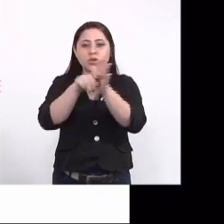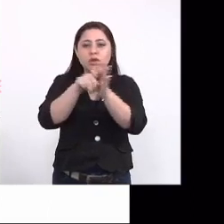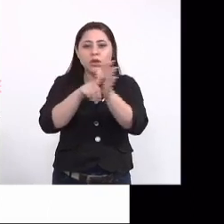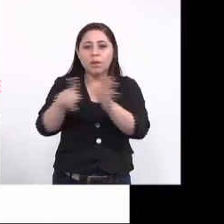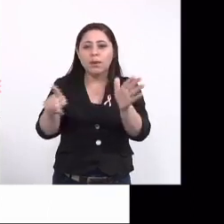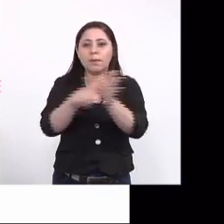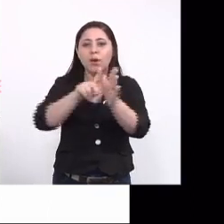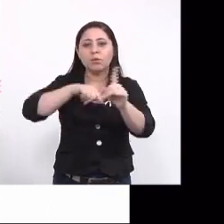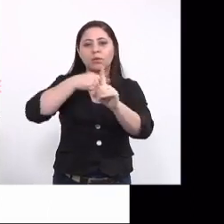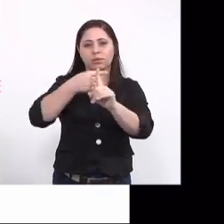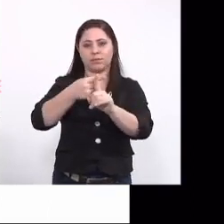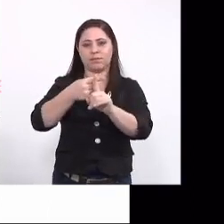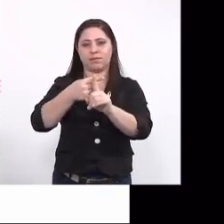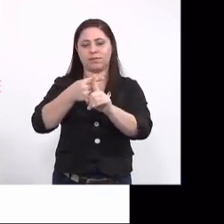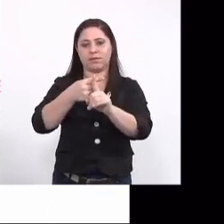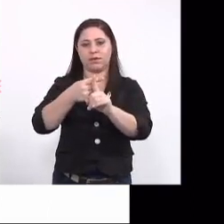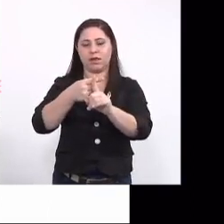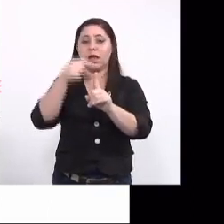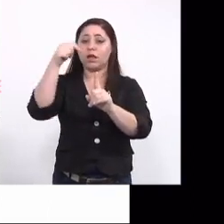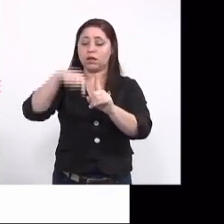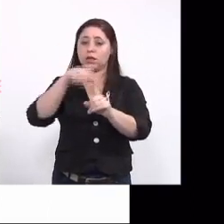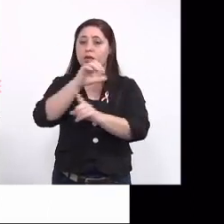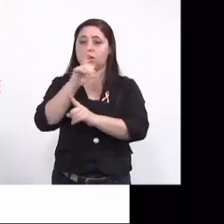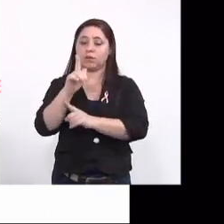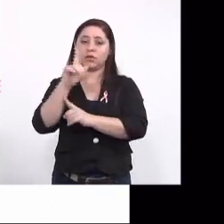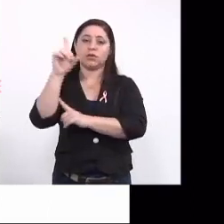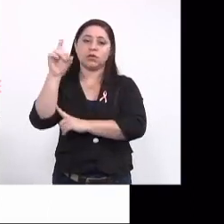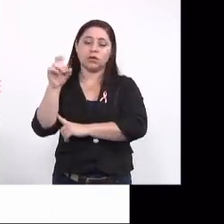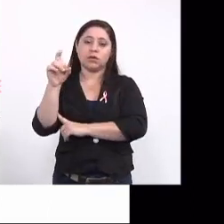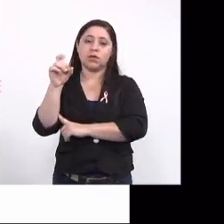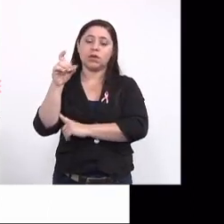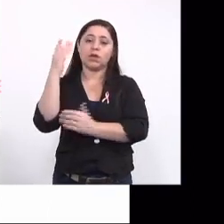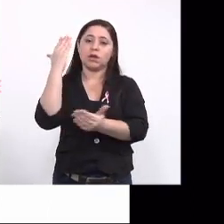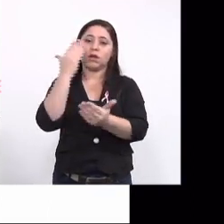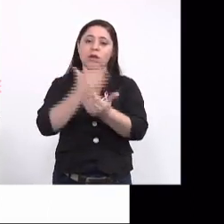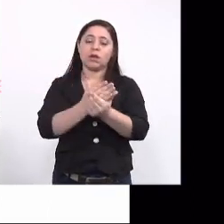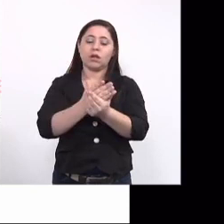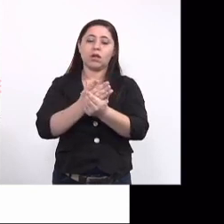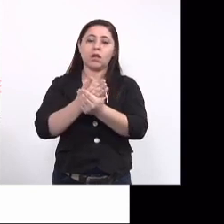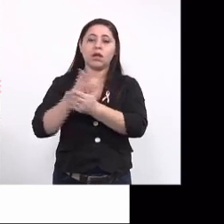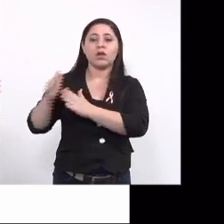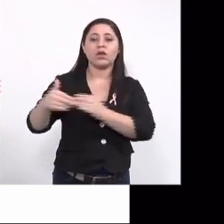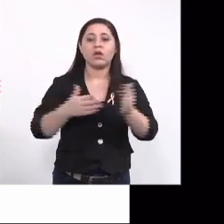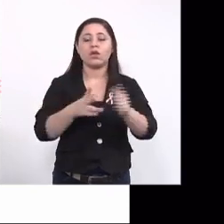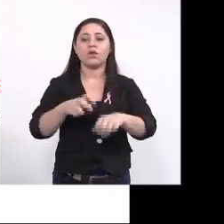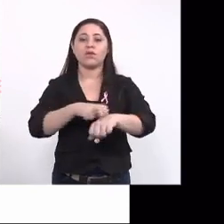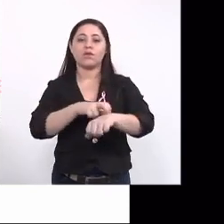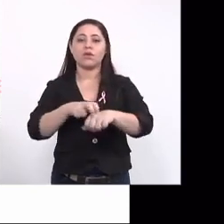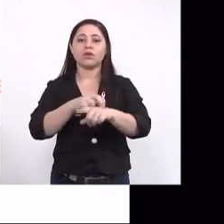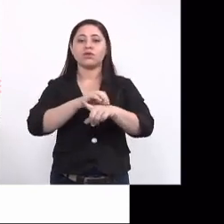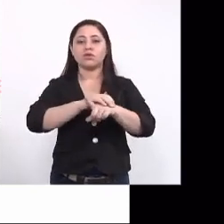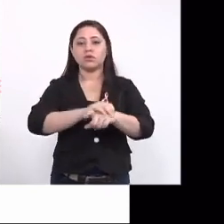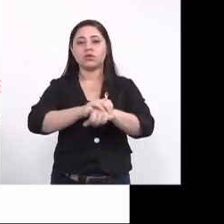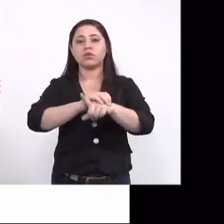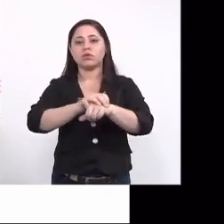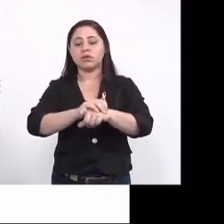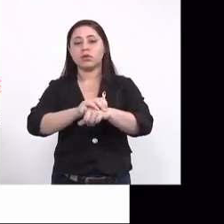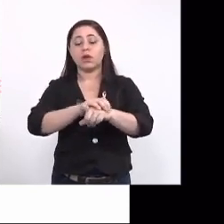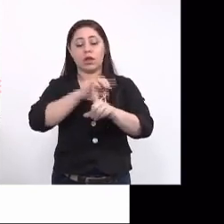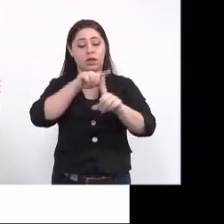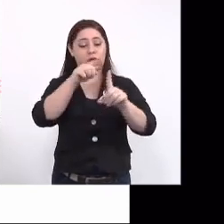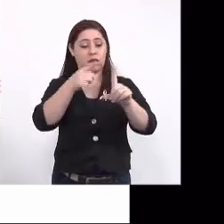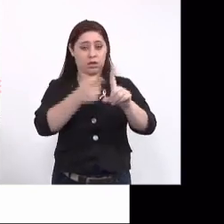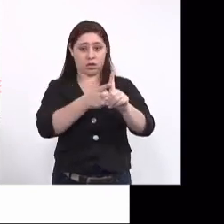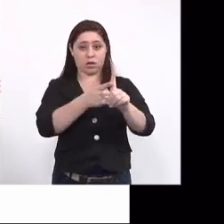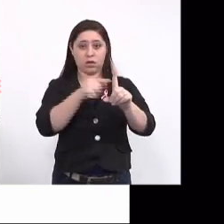positivo. Esses casos estão em Campo Grande, Dourados, Camapua, Rio Verde e Caracol. Em gestantes,